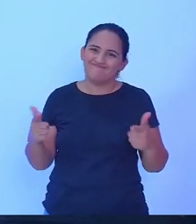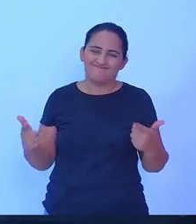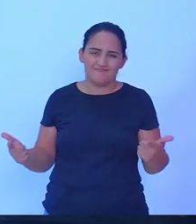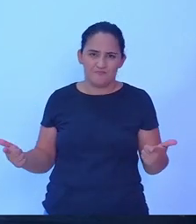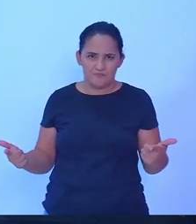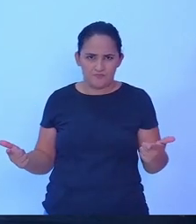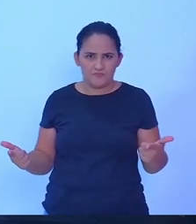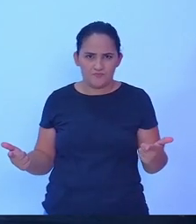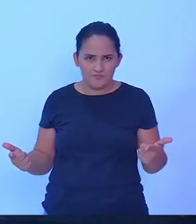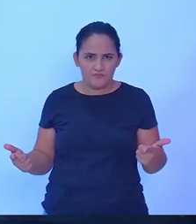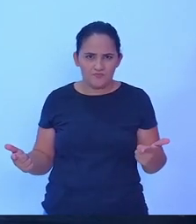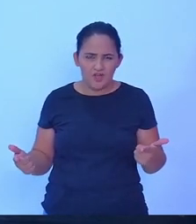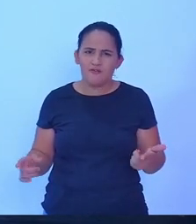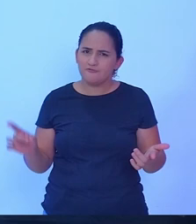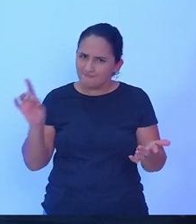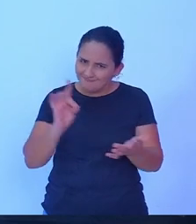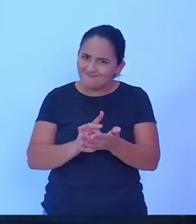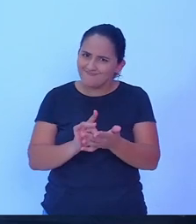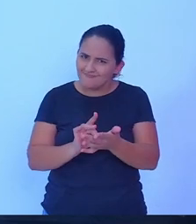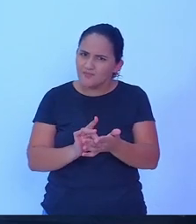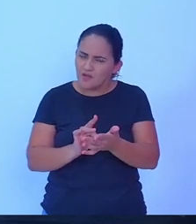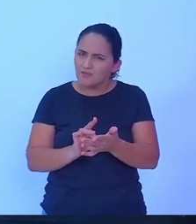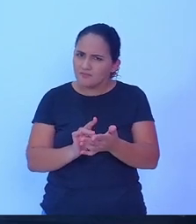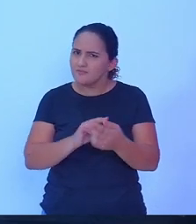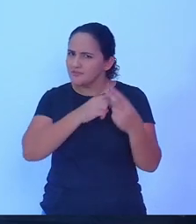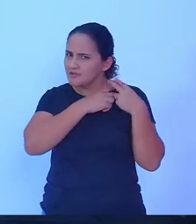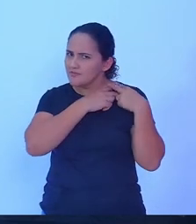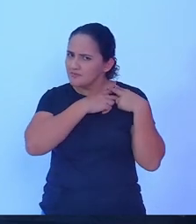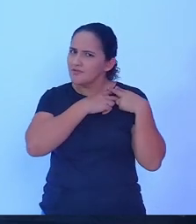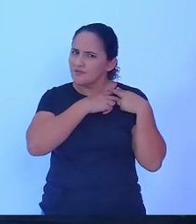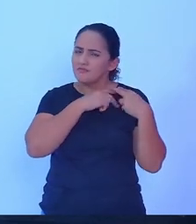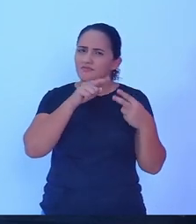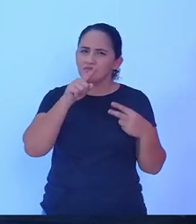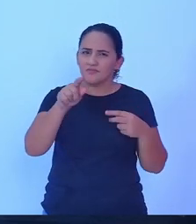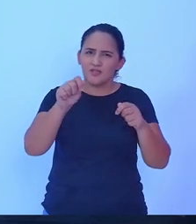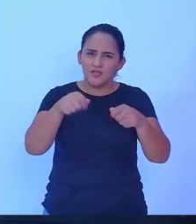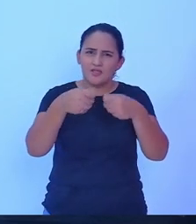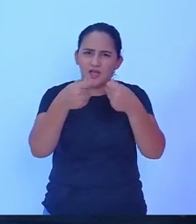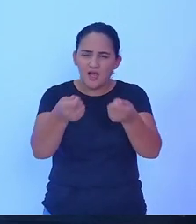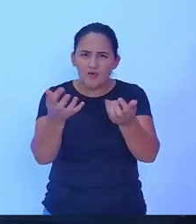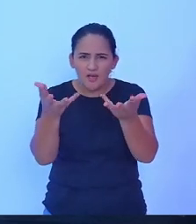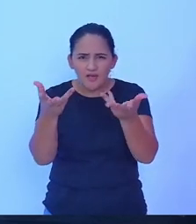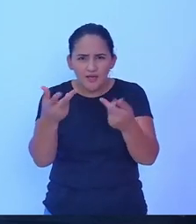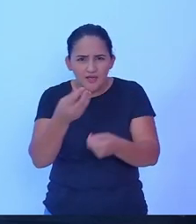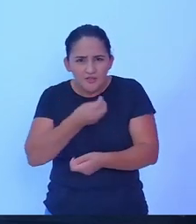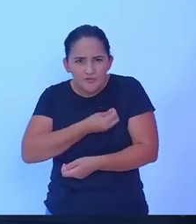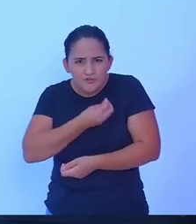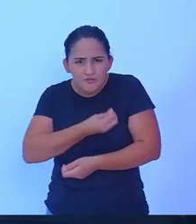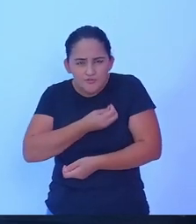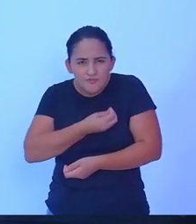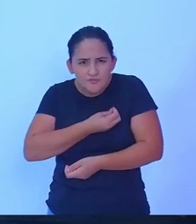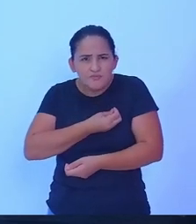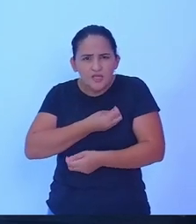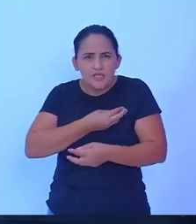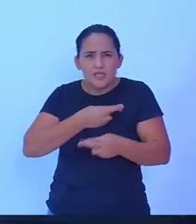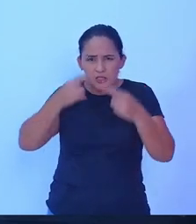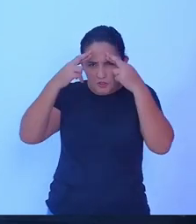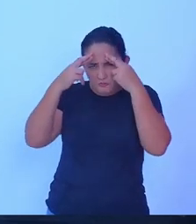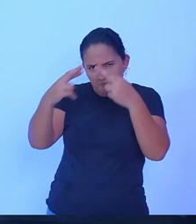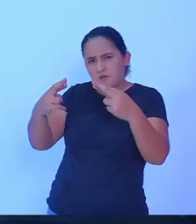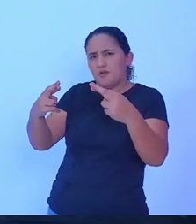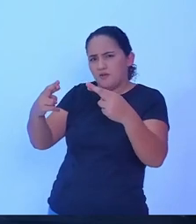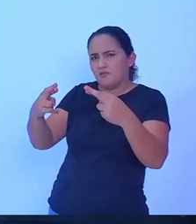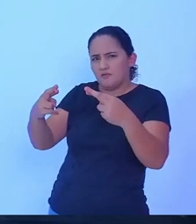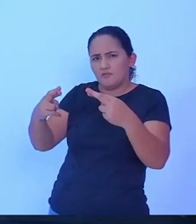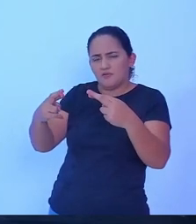quero aqui reafirmar o nosso compromisso de trazer qualidade de vida e de trazer respeito para